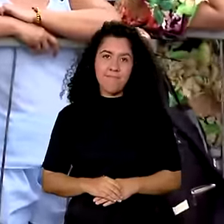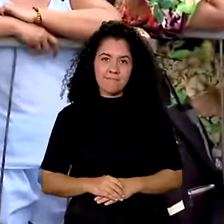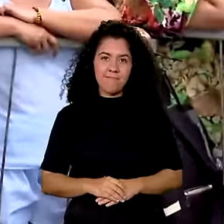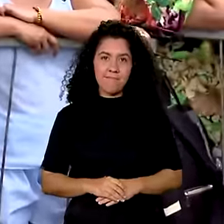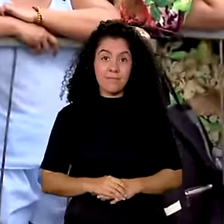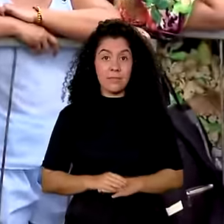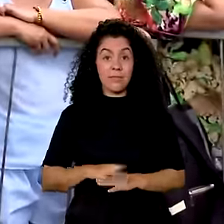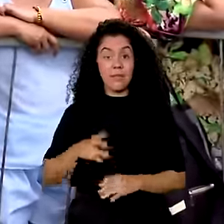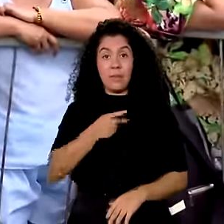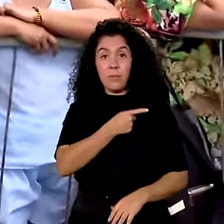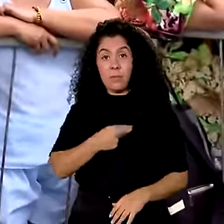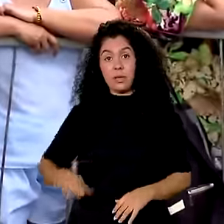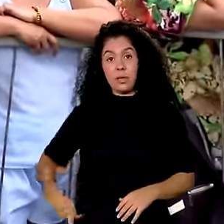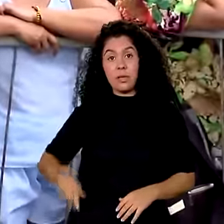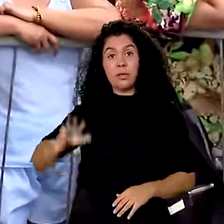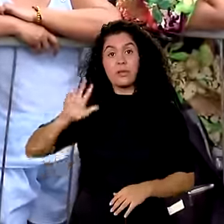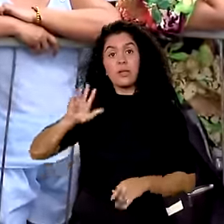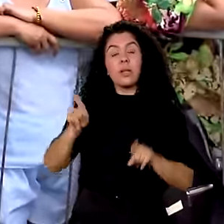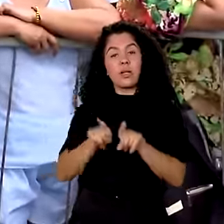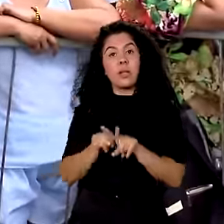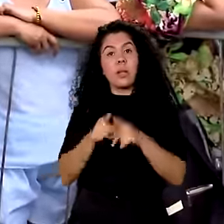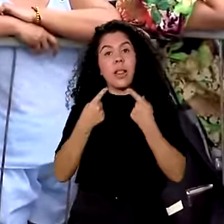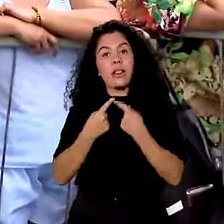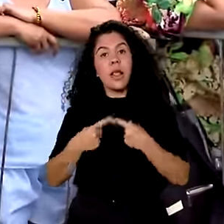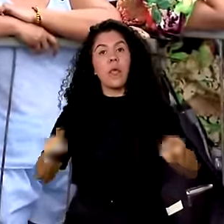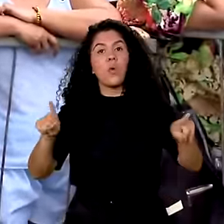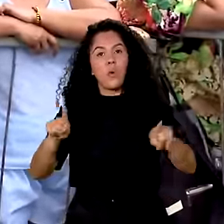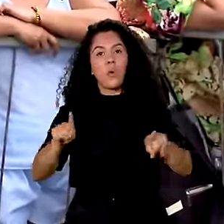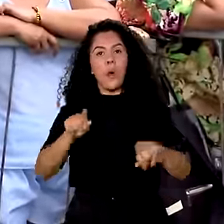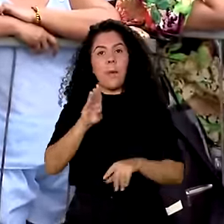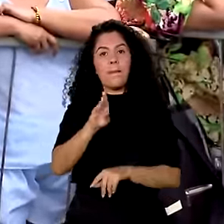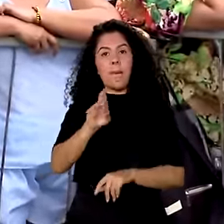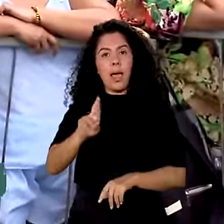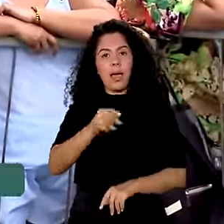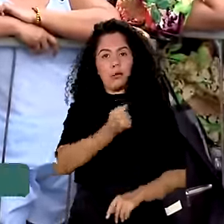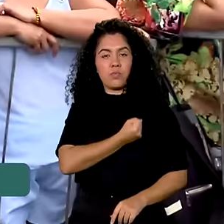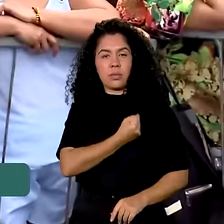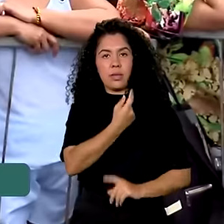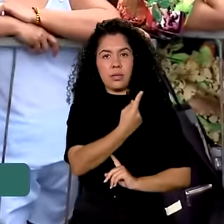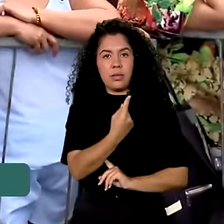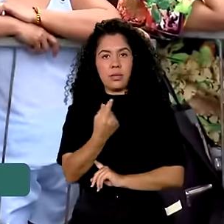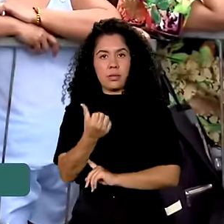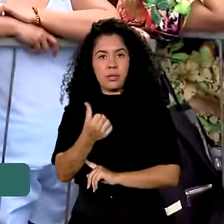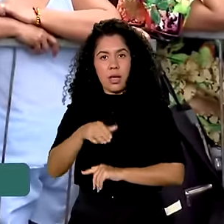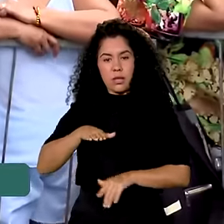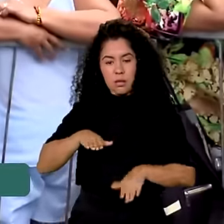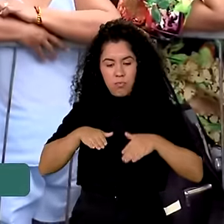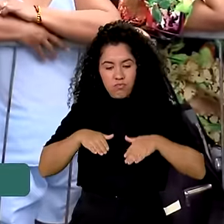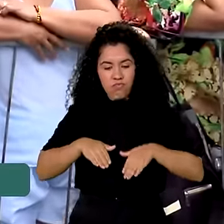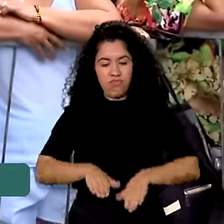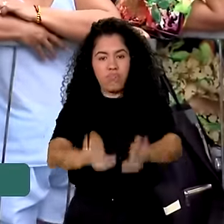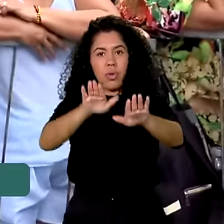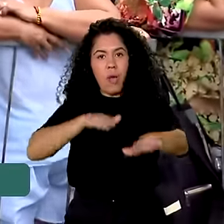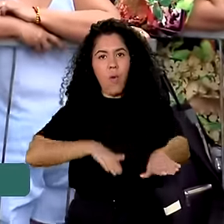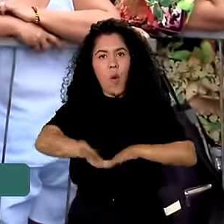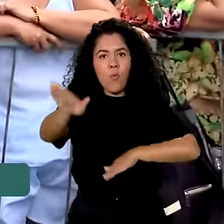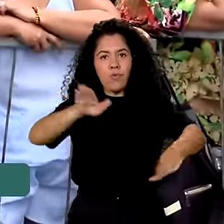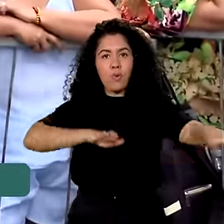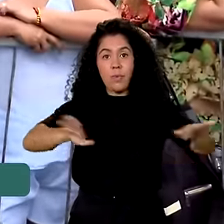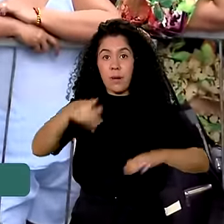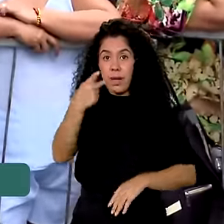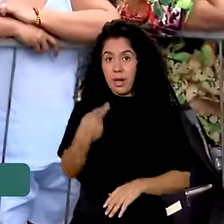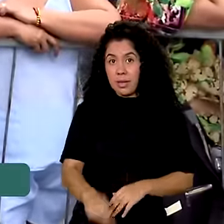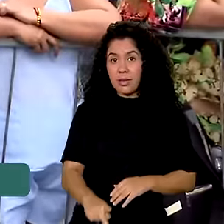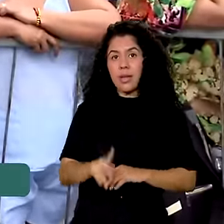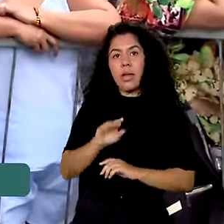Salvador, o presidente Lula inaugurou um trecho da BR-116 duplicado em Feira de Santana, também aqui na Bahia. São